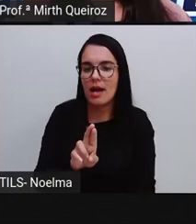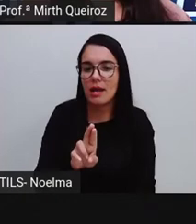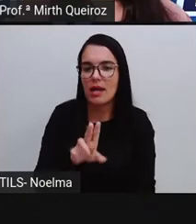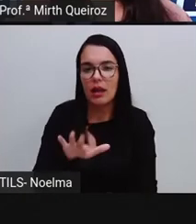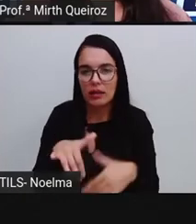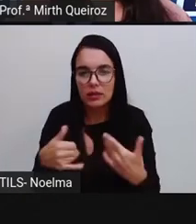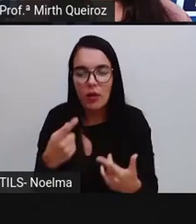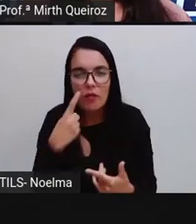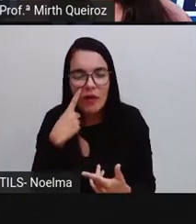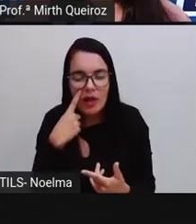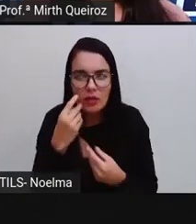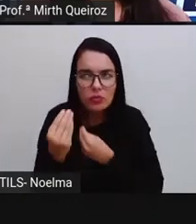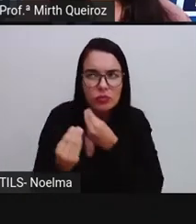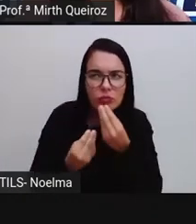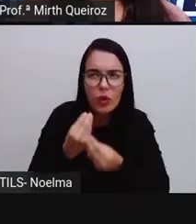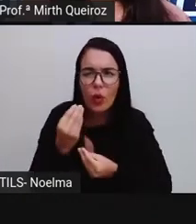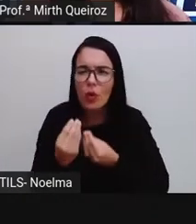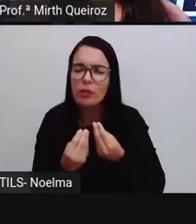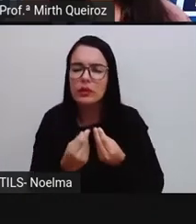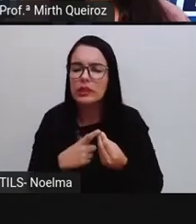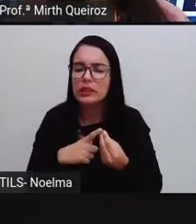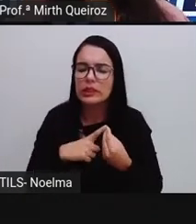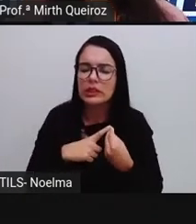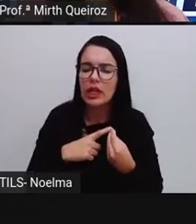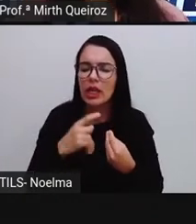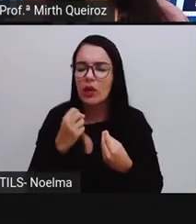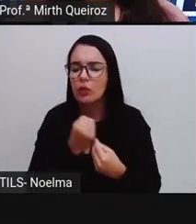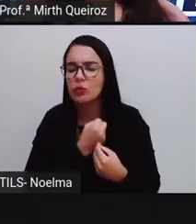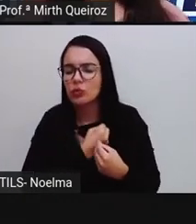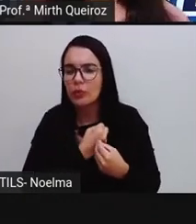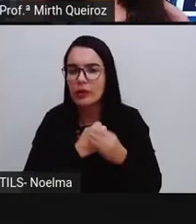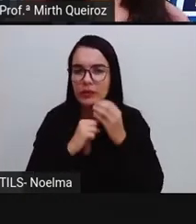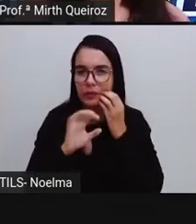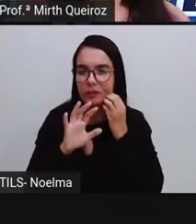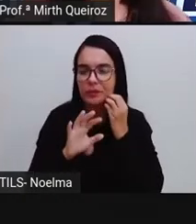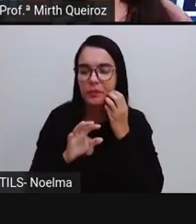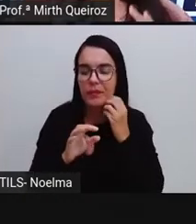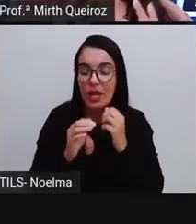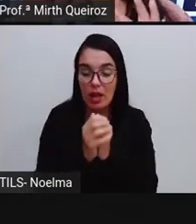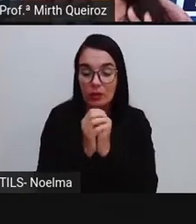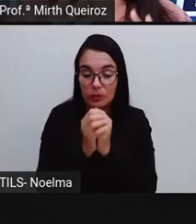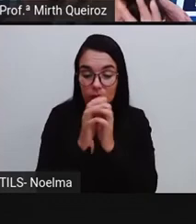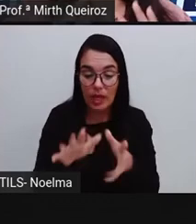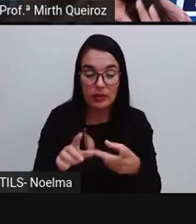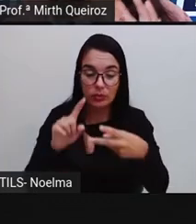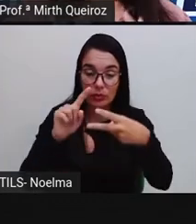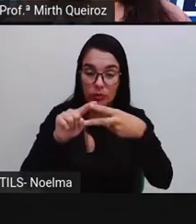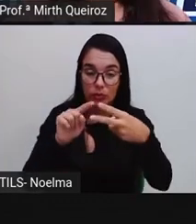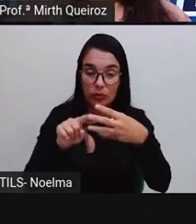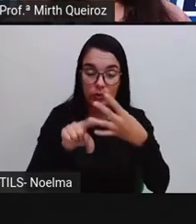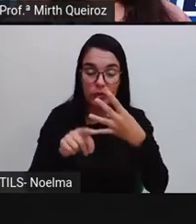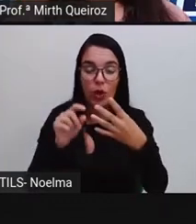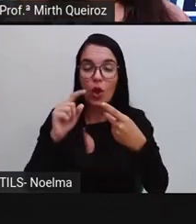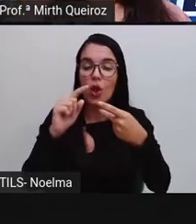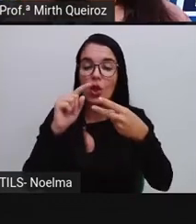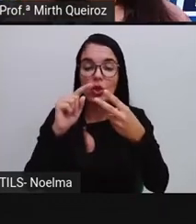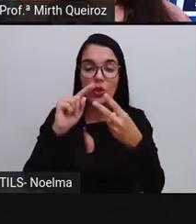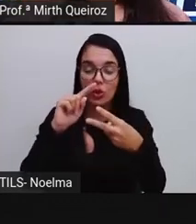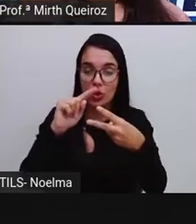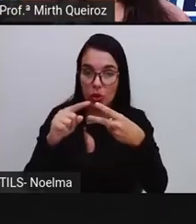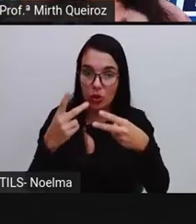o evento, né? Há chances aí de sair um número par. No dado, nós temos o número dois, quatro e seis